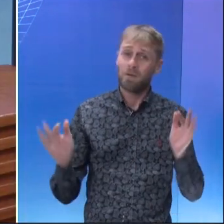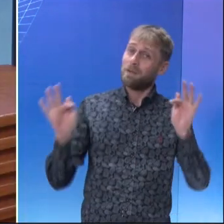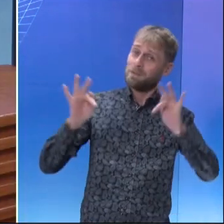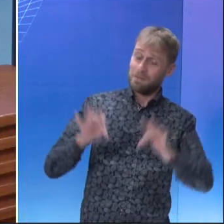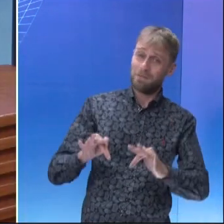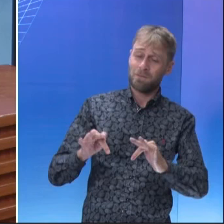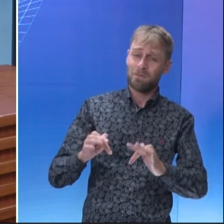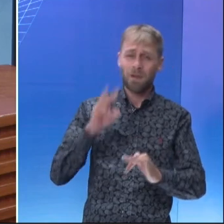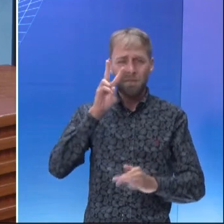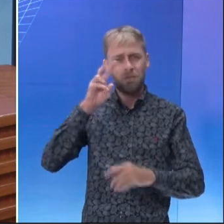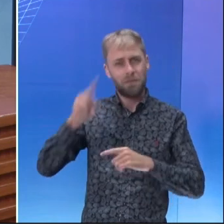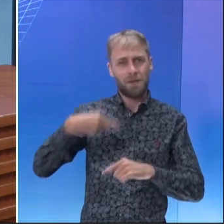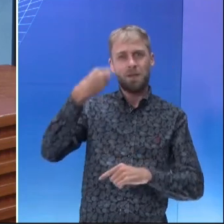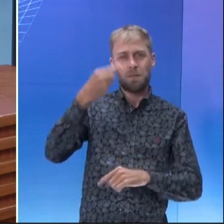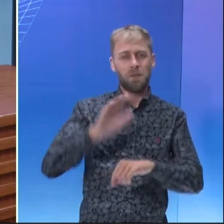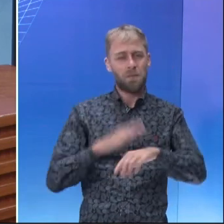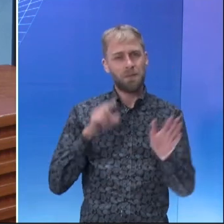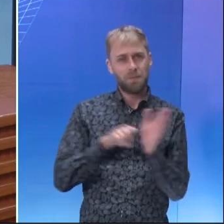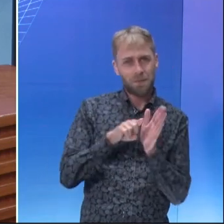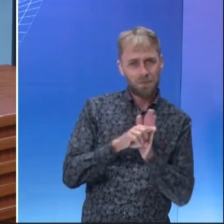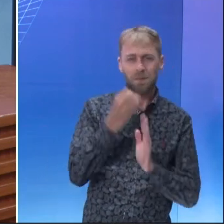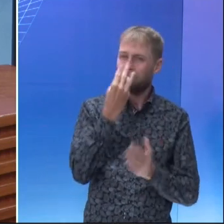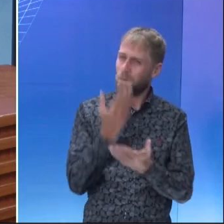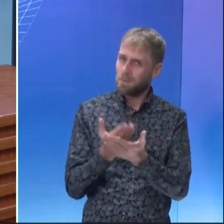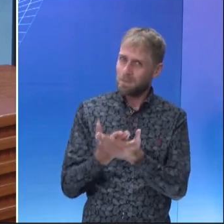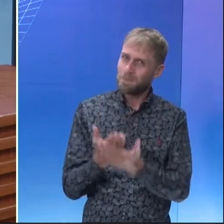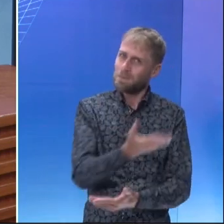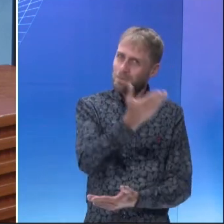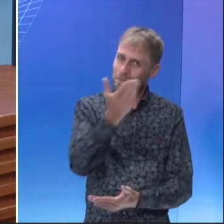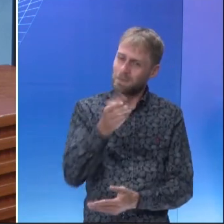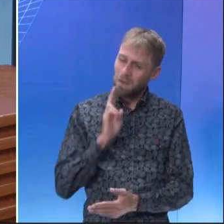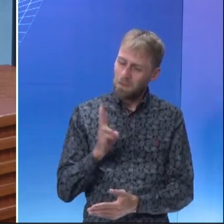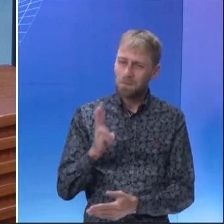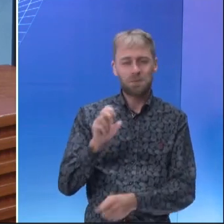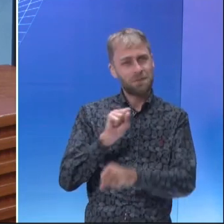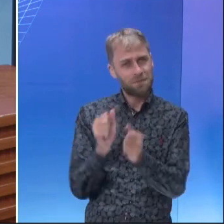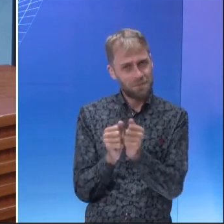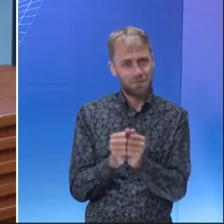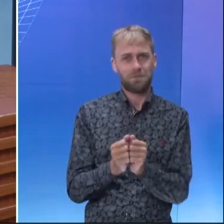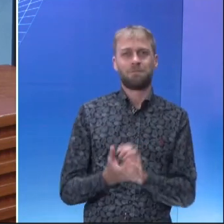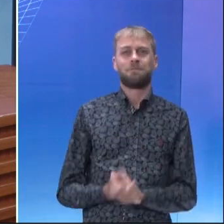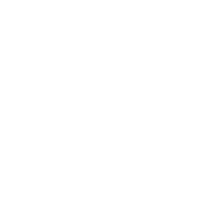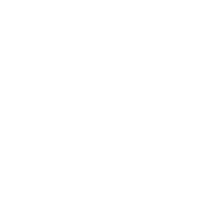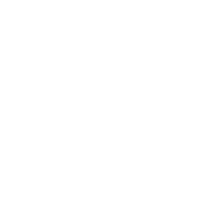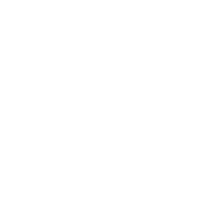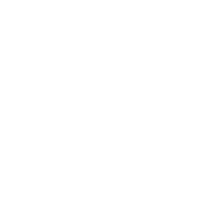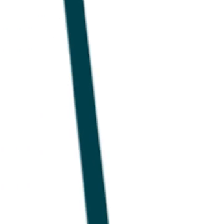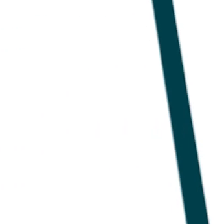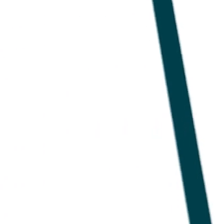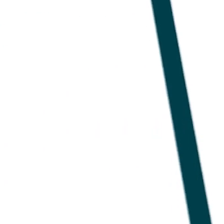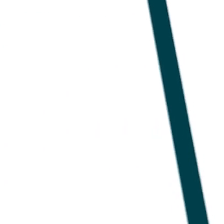é isso, nos veremos em breve com mais questões. Bons estudos e continuem firmes!